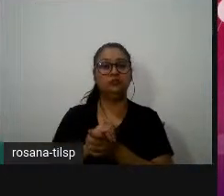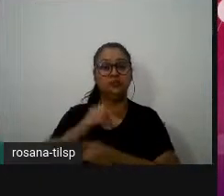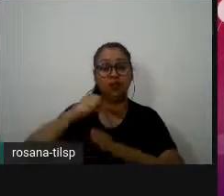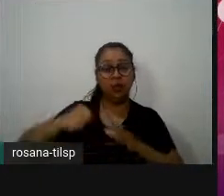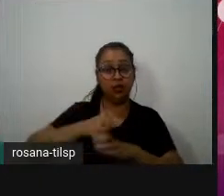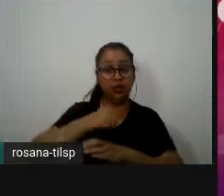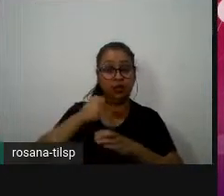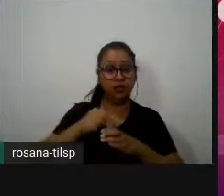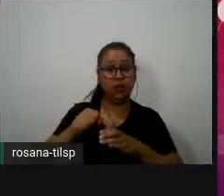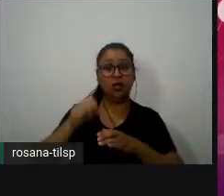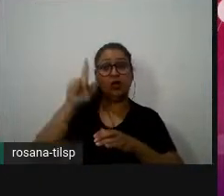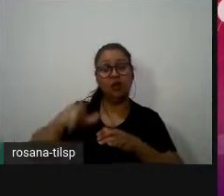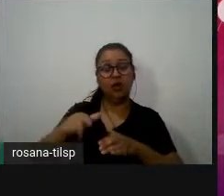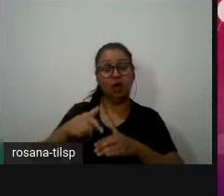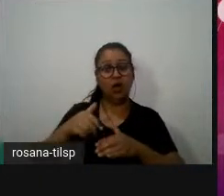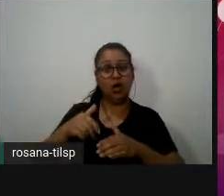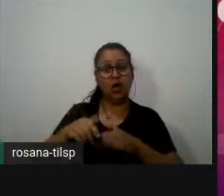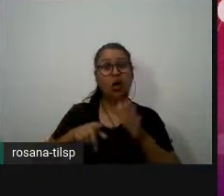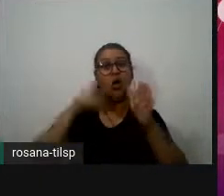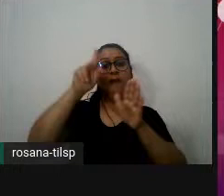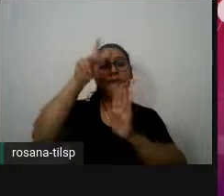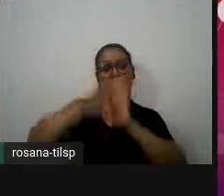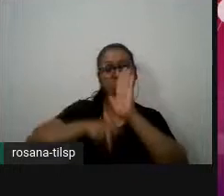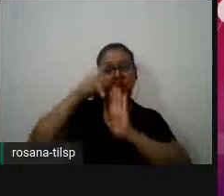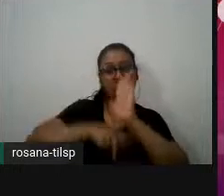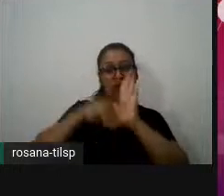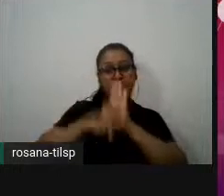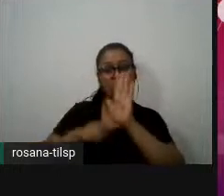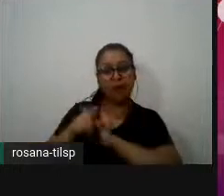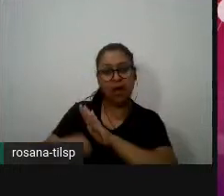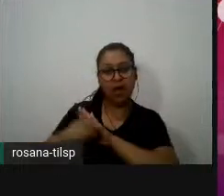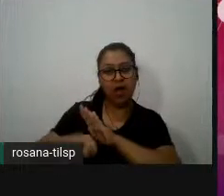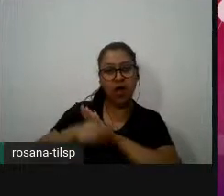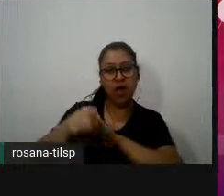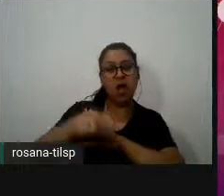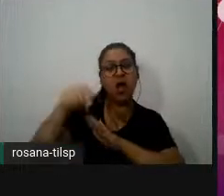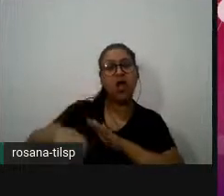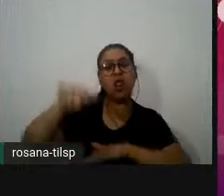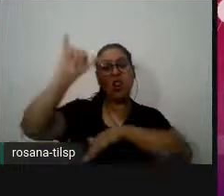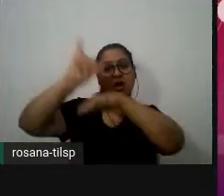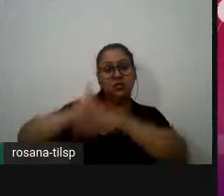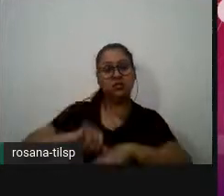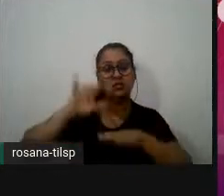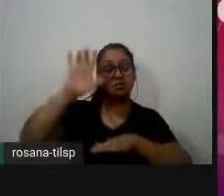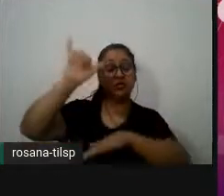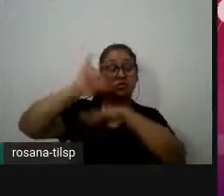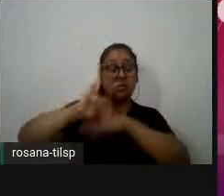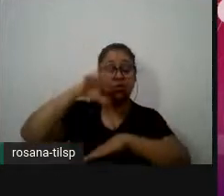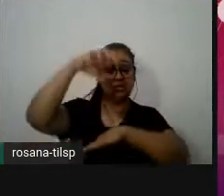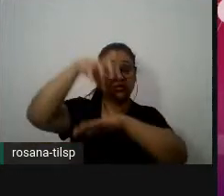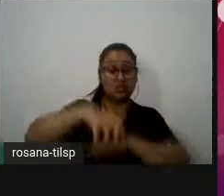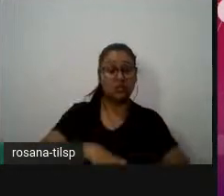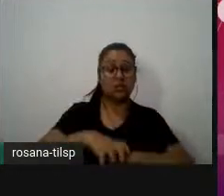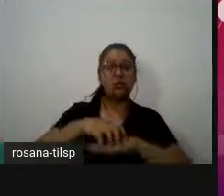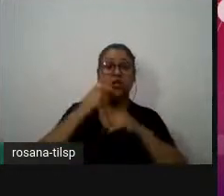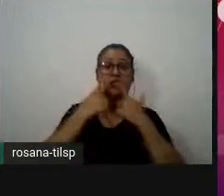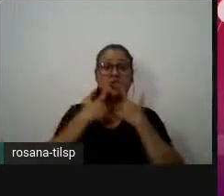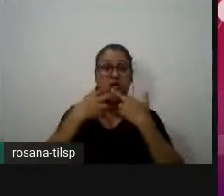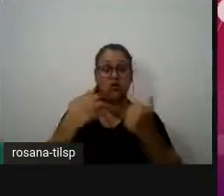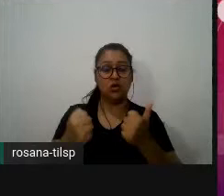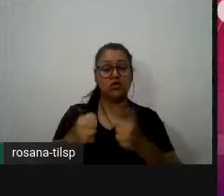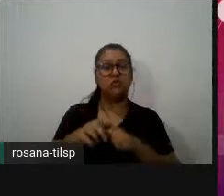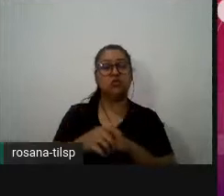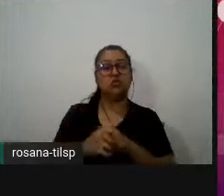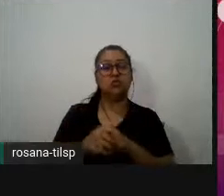longo de 2016 e 2017 no centro de linguística da Universidade Nova de Lisboa e se tiverem